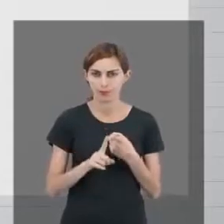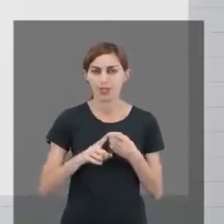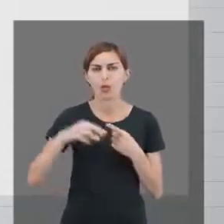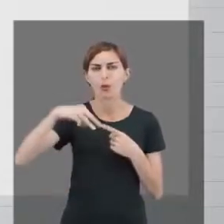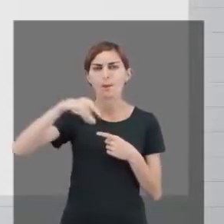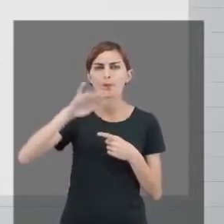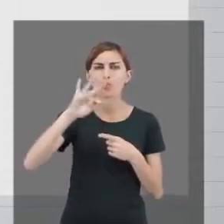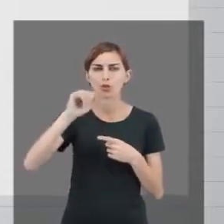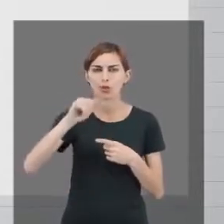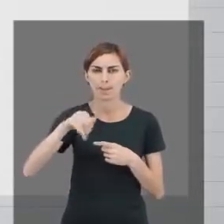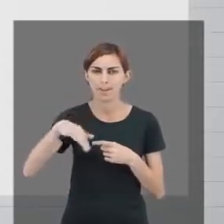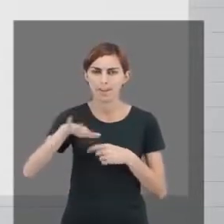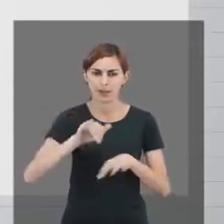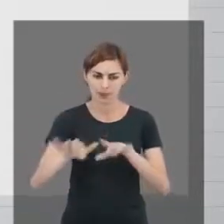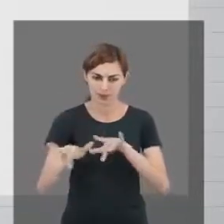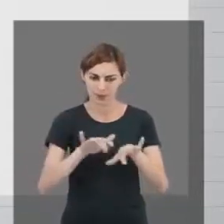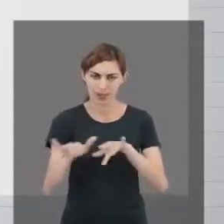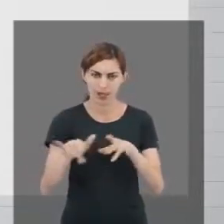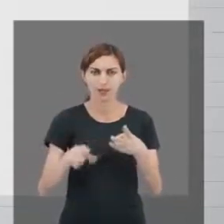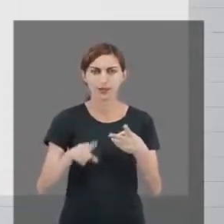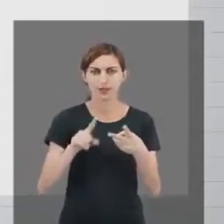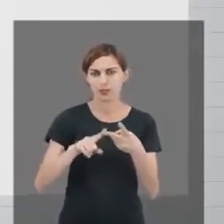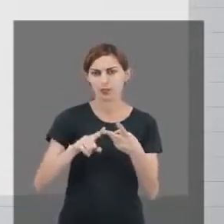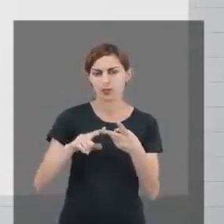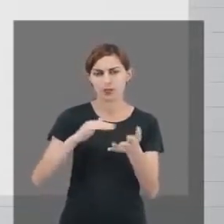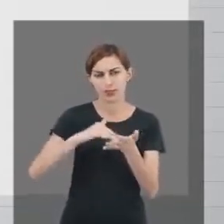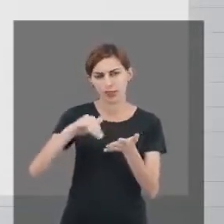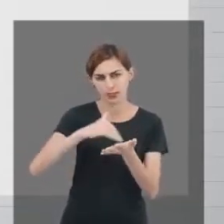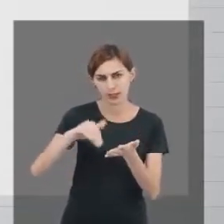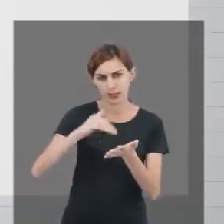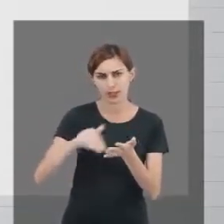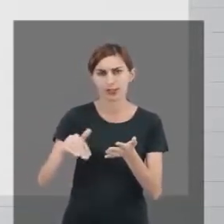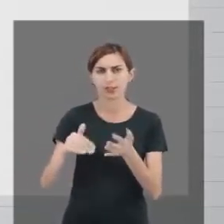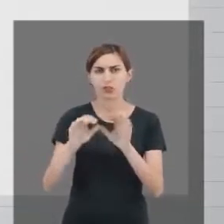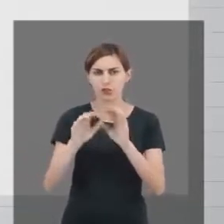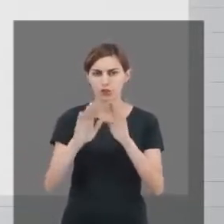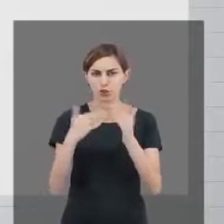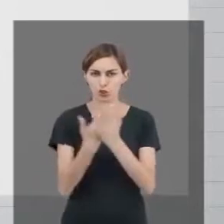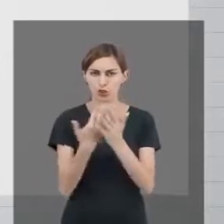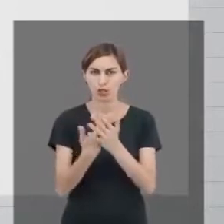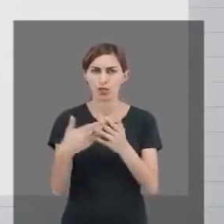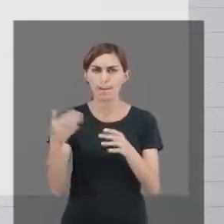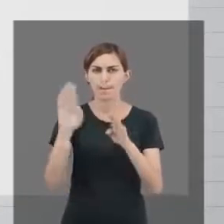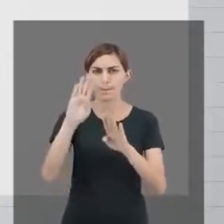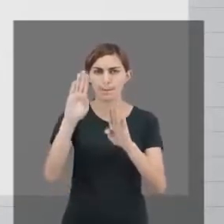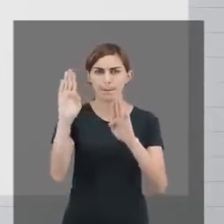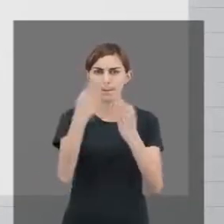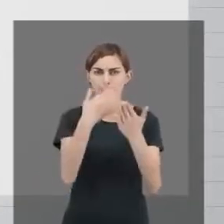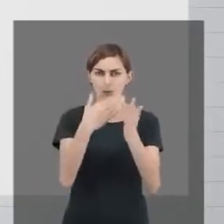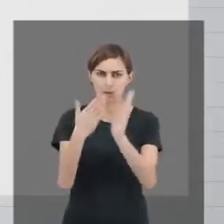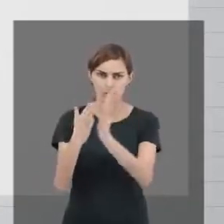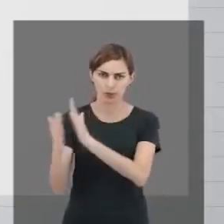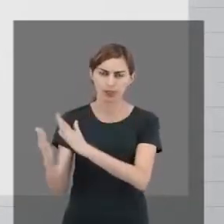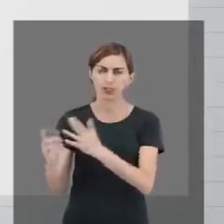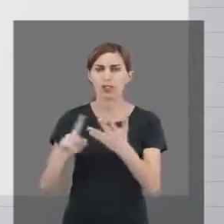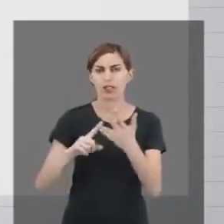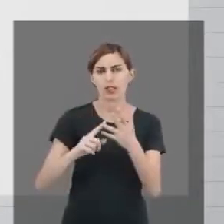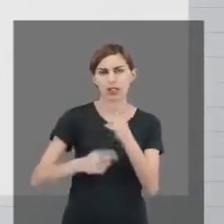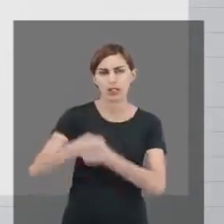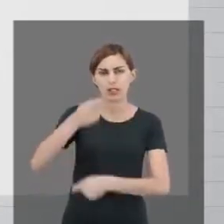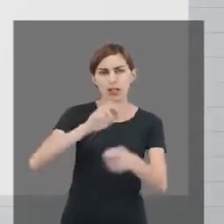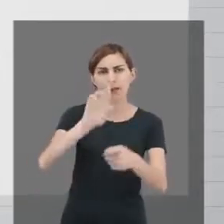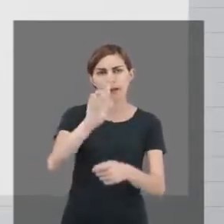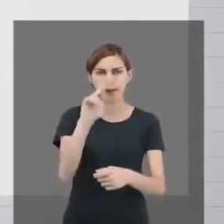multimeios didáticos, secretaria escolar, biblioteconomia, recursos humanos, logística,